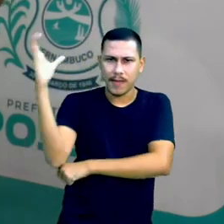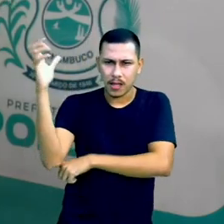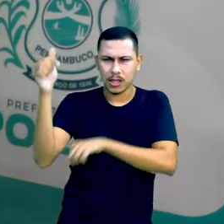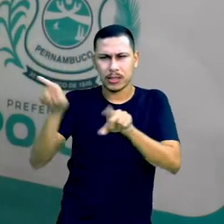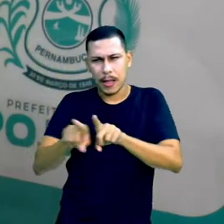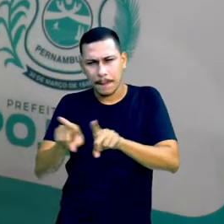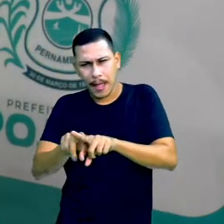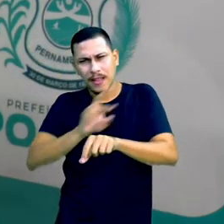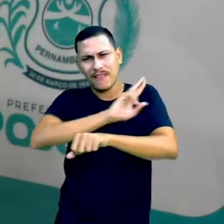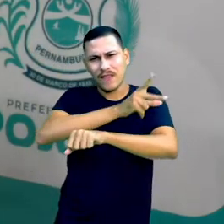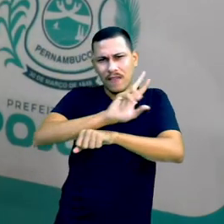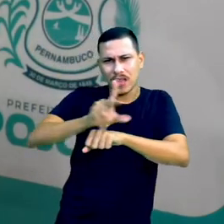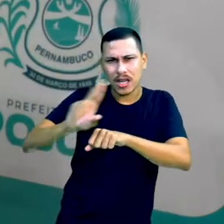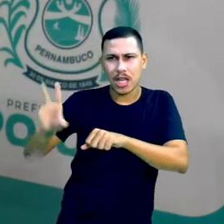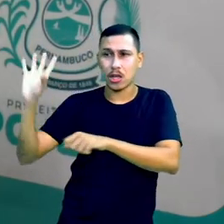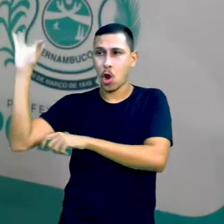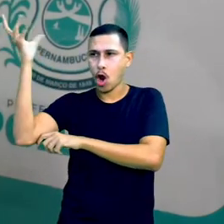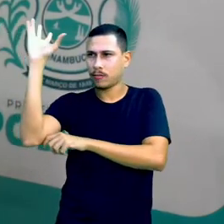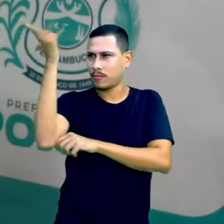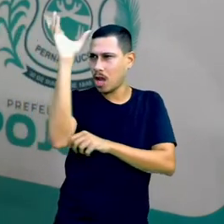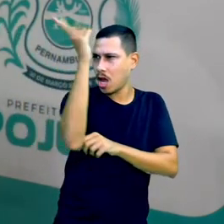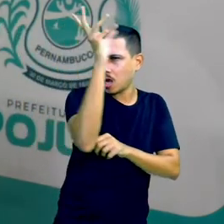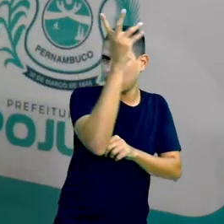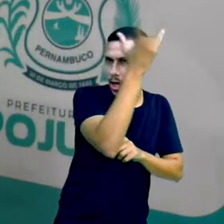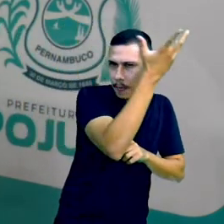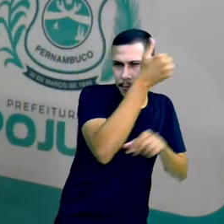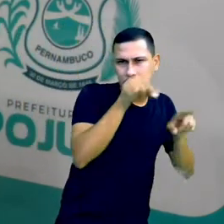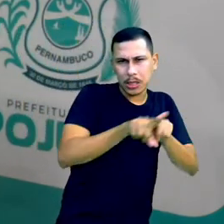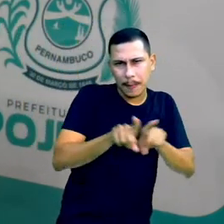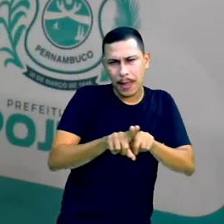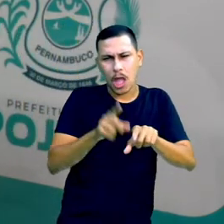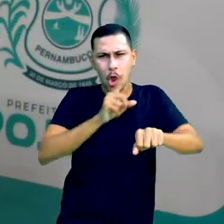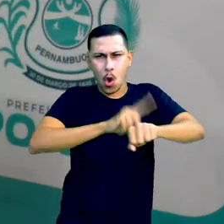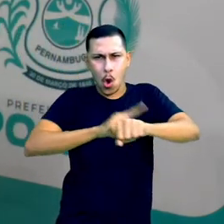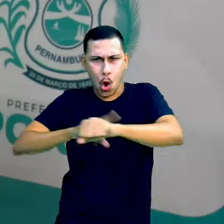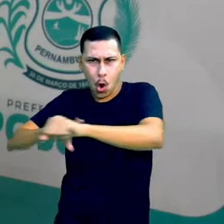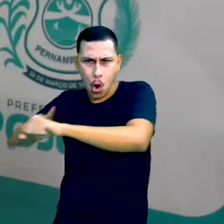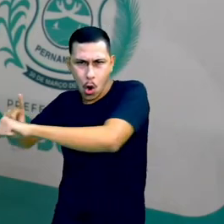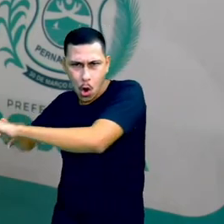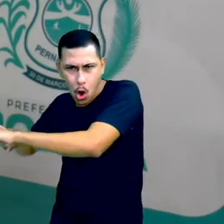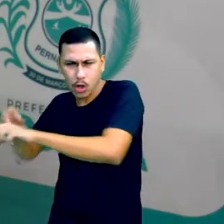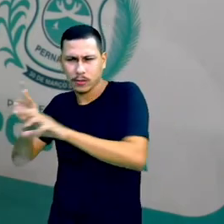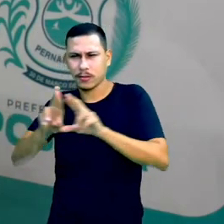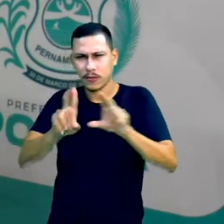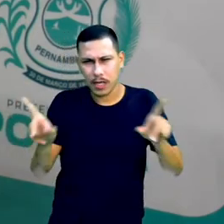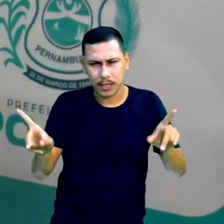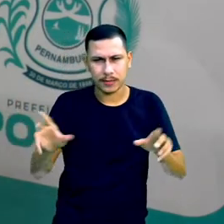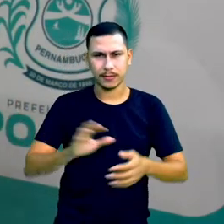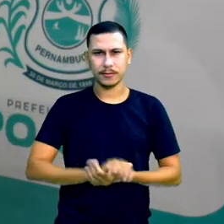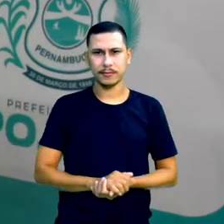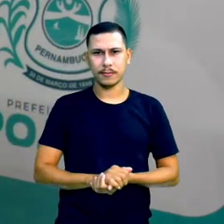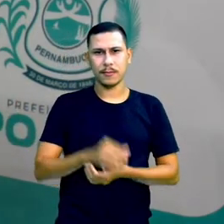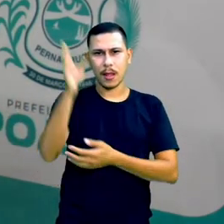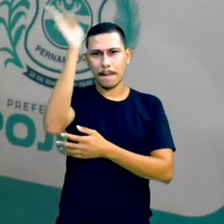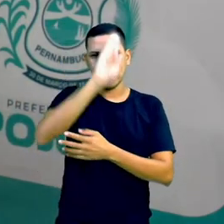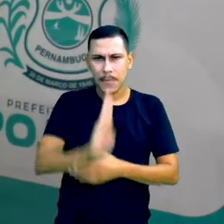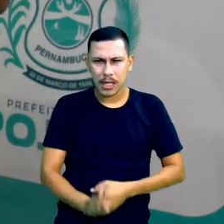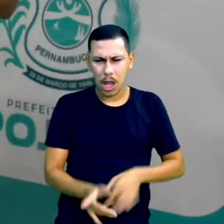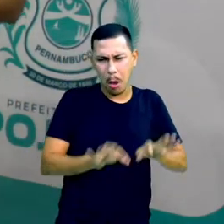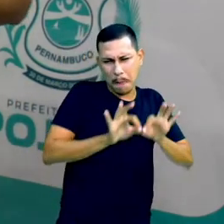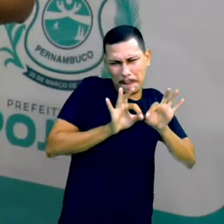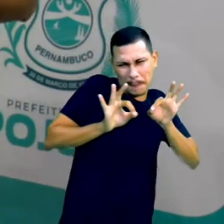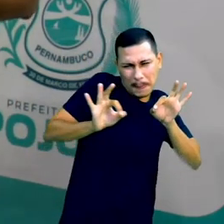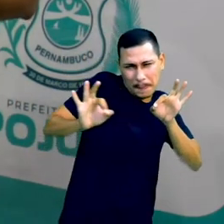dos tipos de clima e os fusos horários. O Brasil, por ter uma extensão territorial